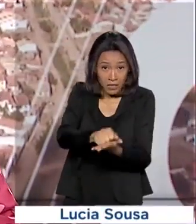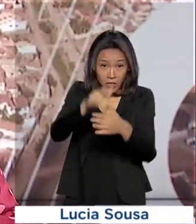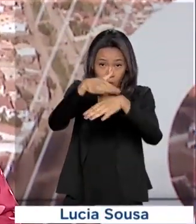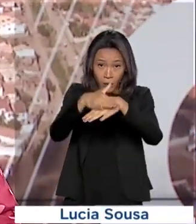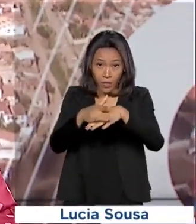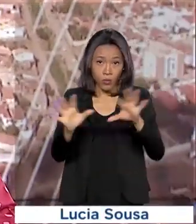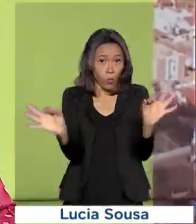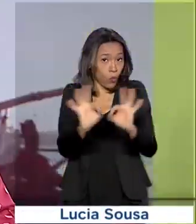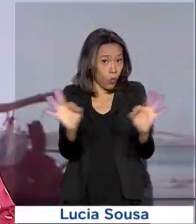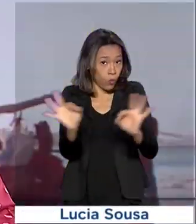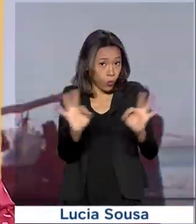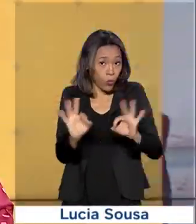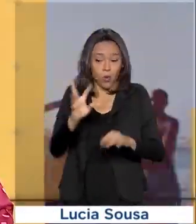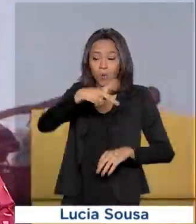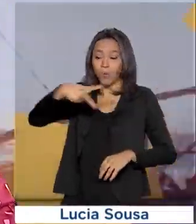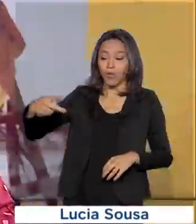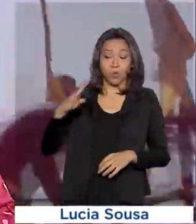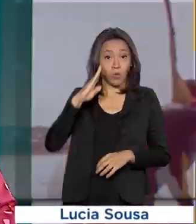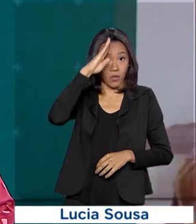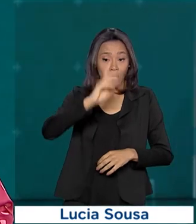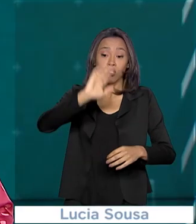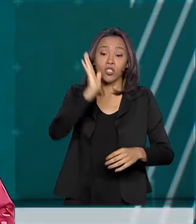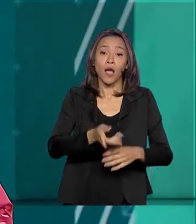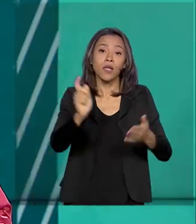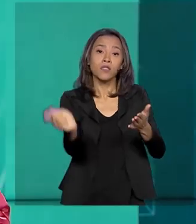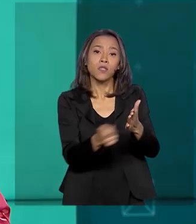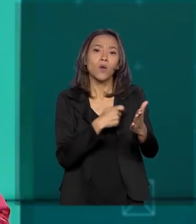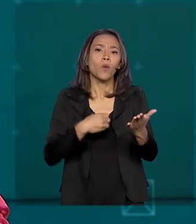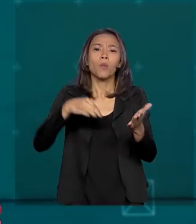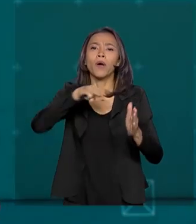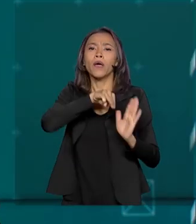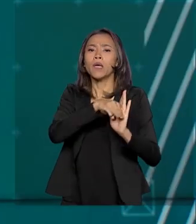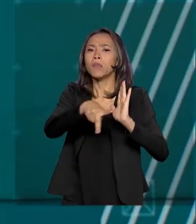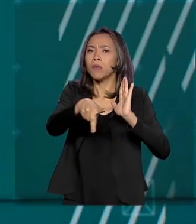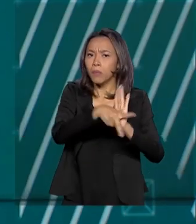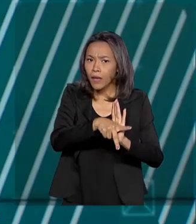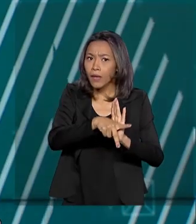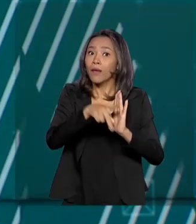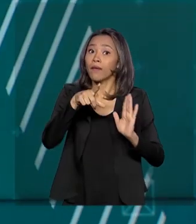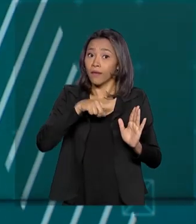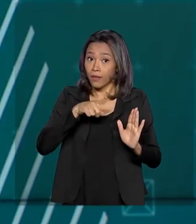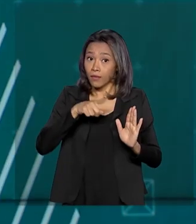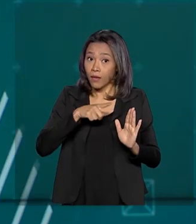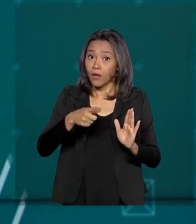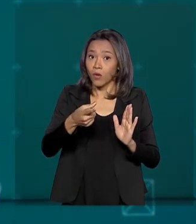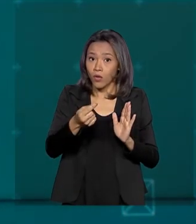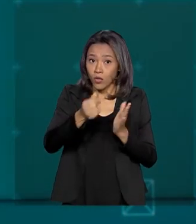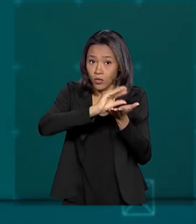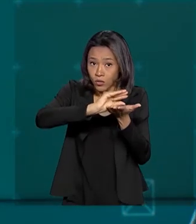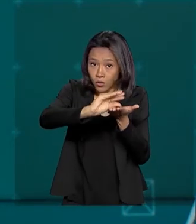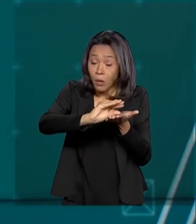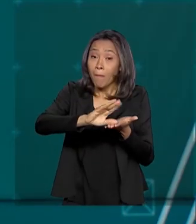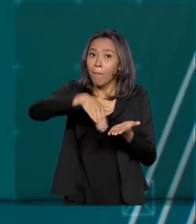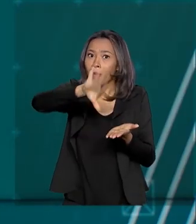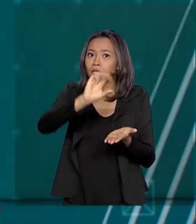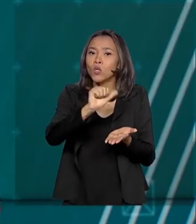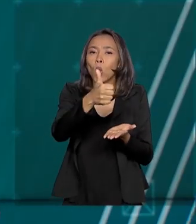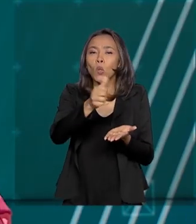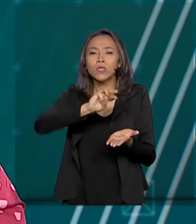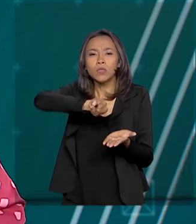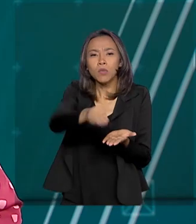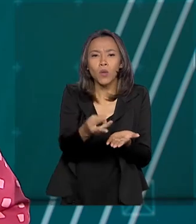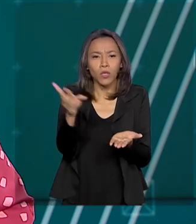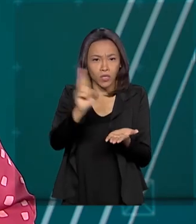O presidente Jair Bolsonaro assinou uma medida provisória que destina crédito extraordinário de mais de 11 milhões de reais